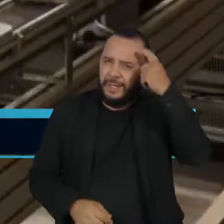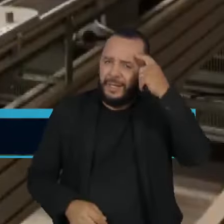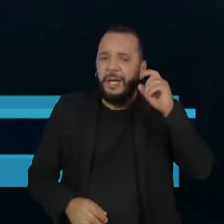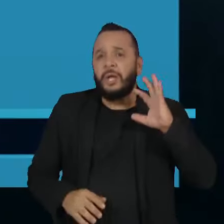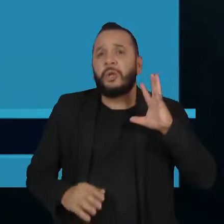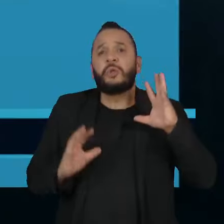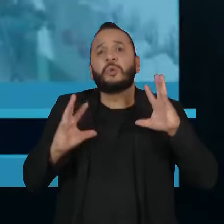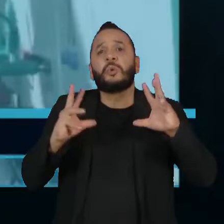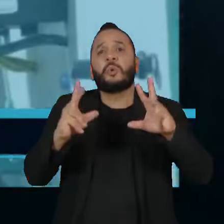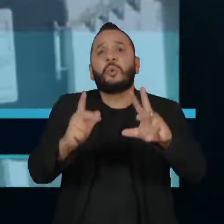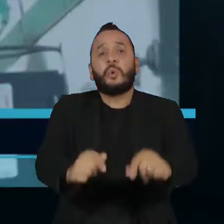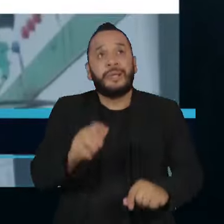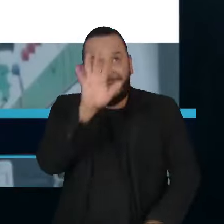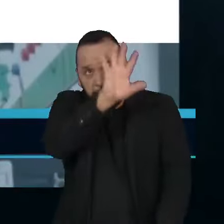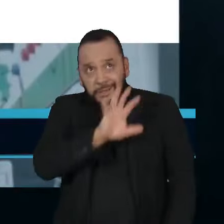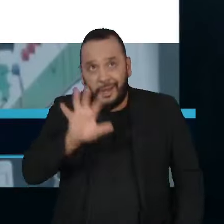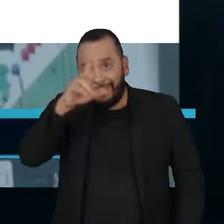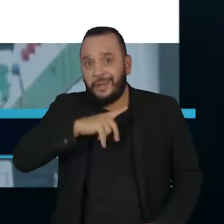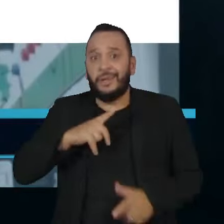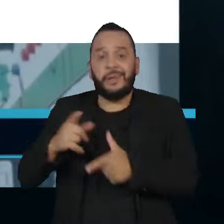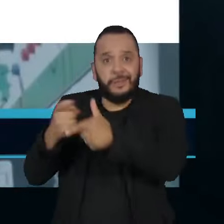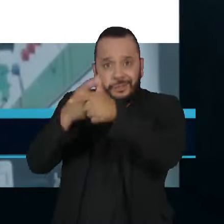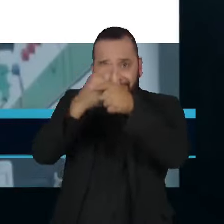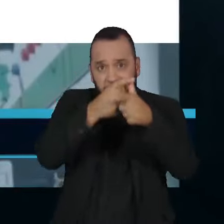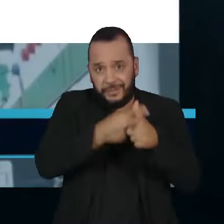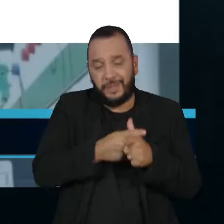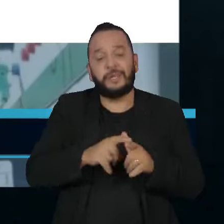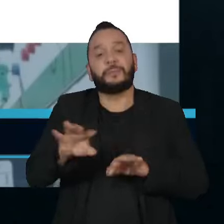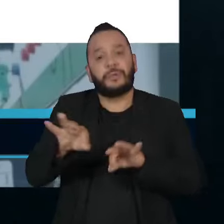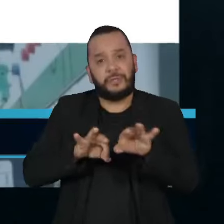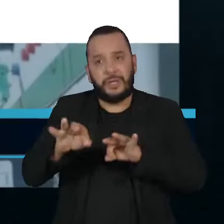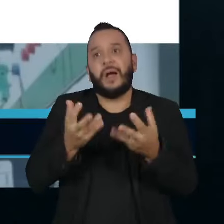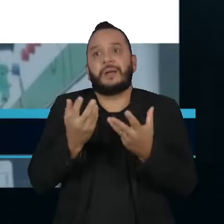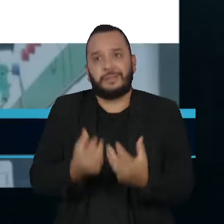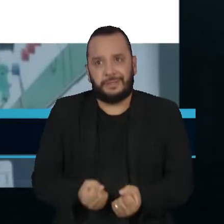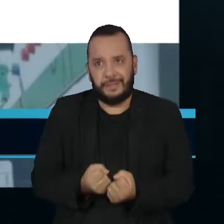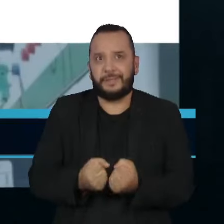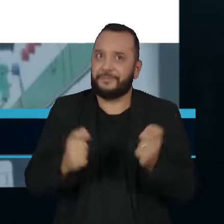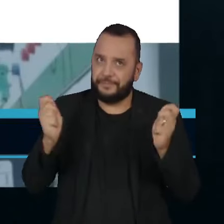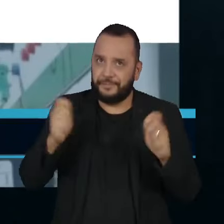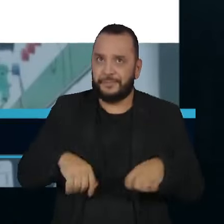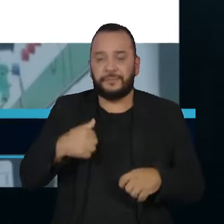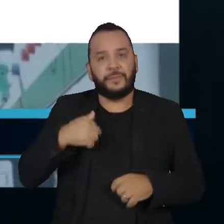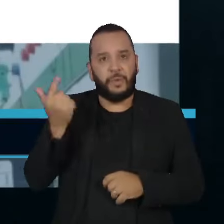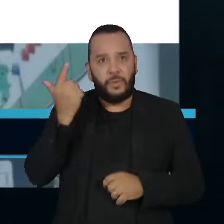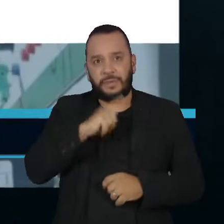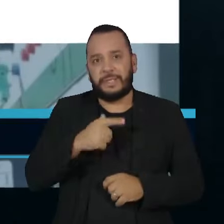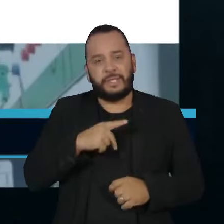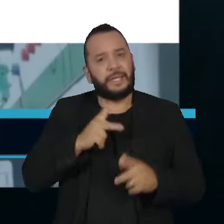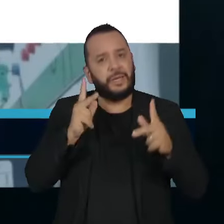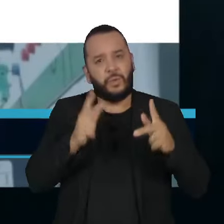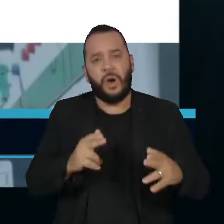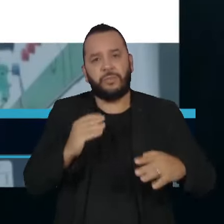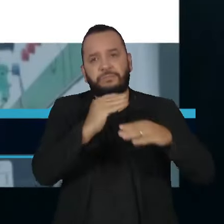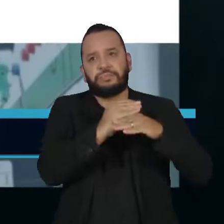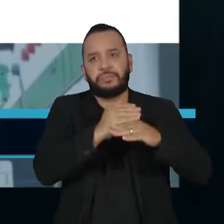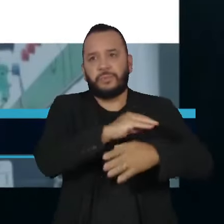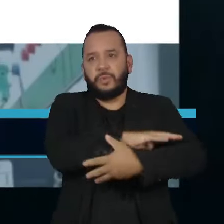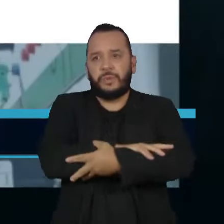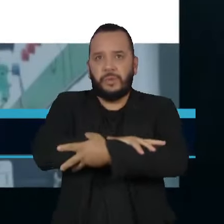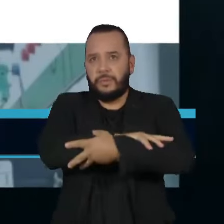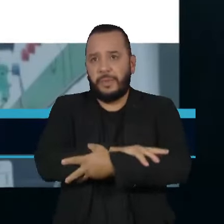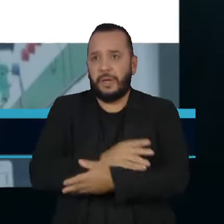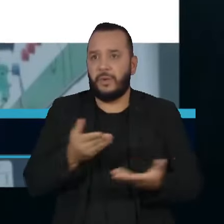os estados que têm dívidas com a União aderirem ao programa, é possível atingir a média da União Europeia, que hoje é de